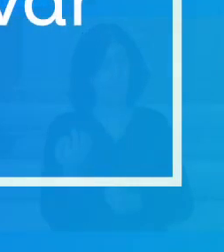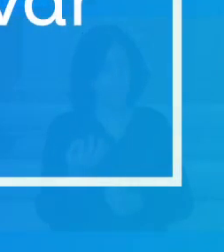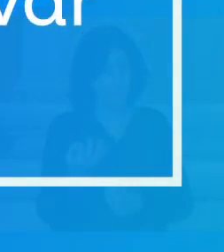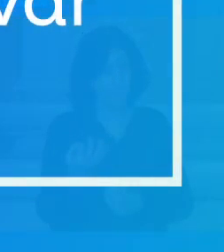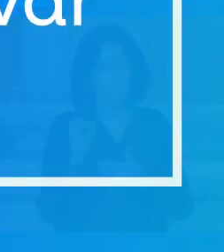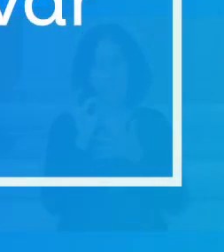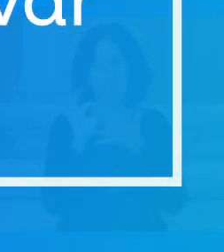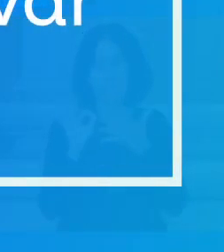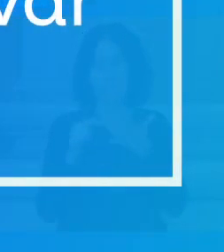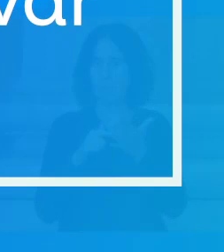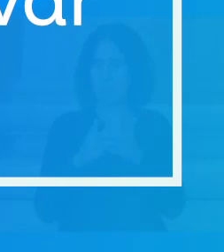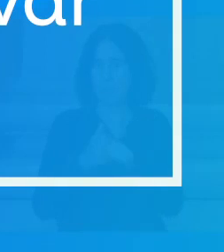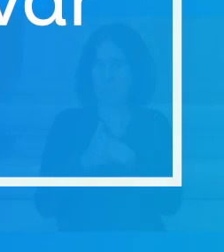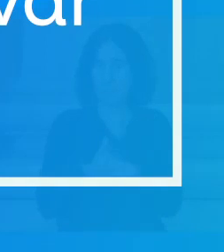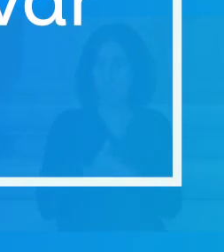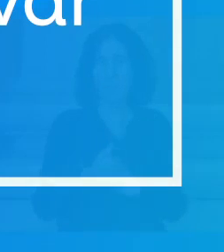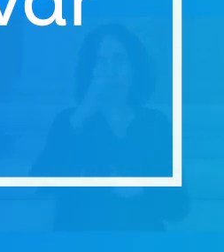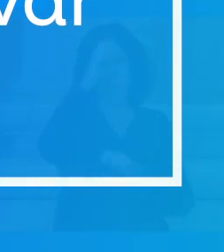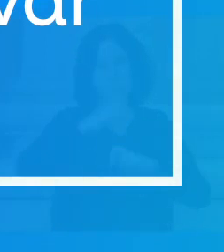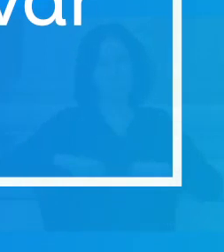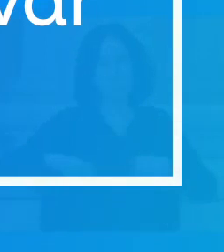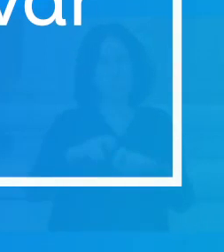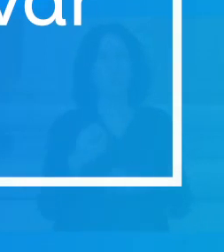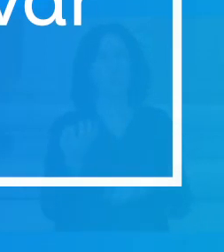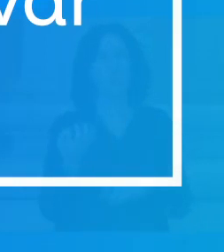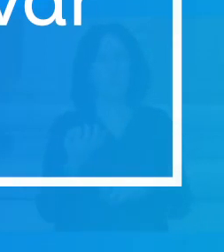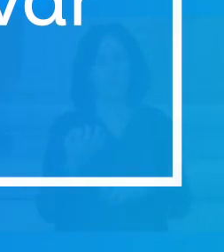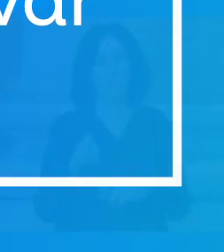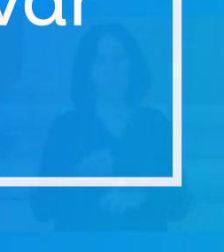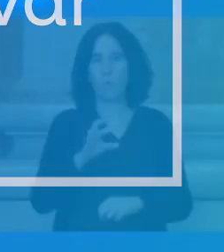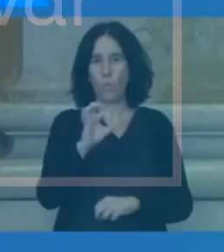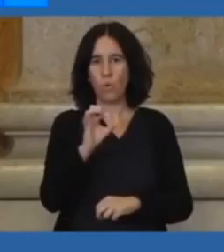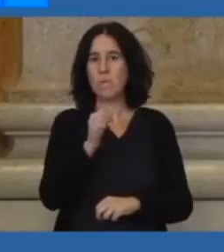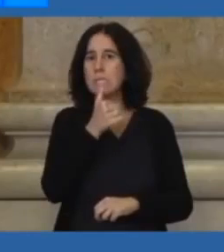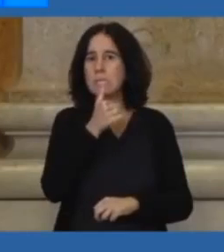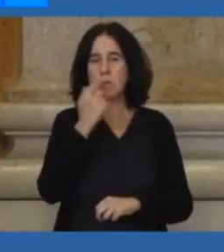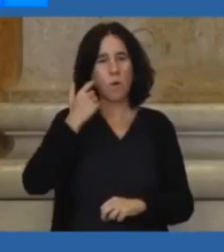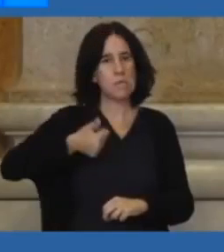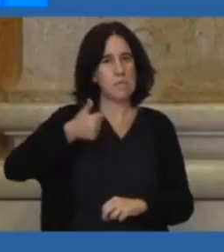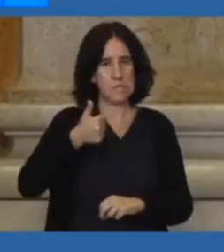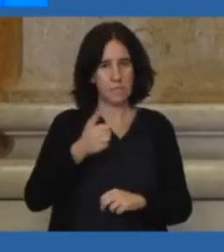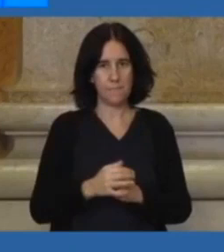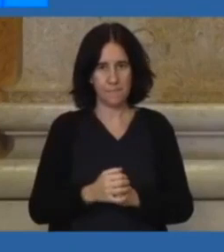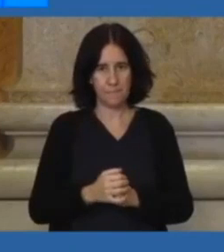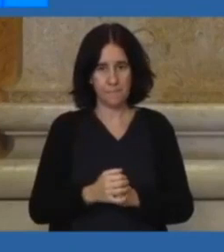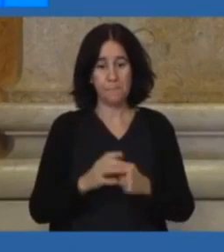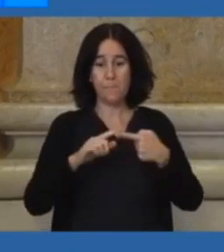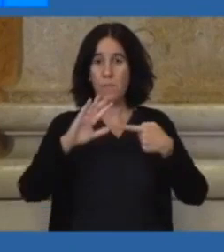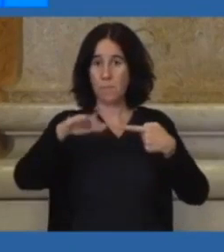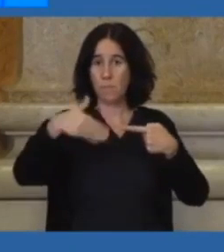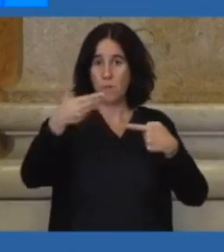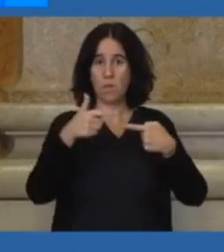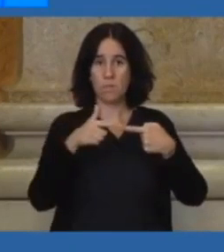e com estes critérios, o Conselho de Ministros adotou oito decisões fundamentais. Em primeiro